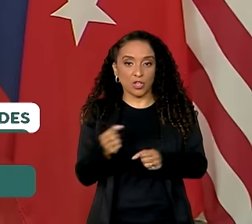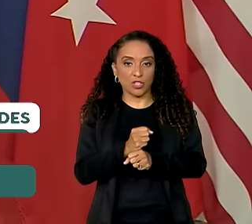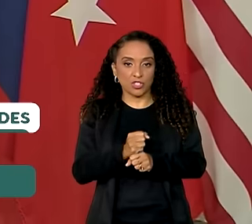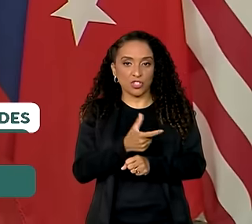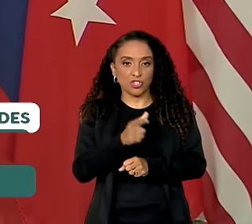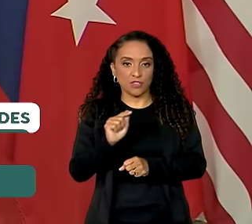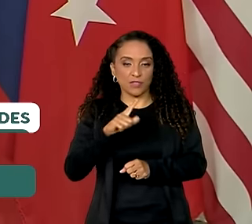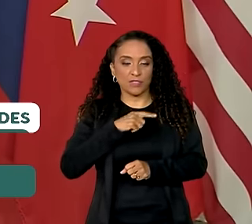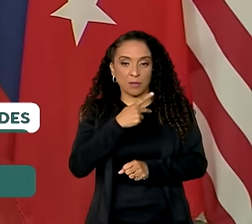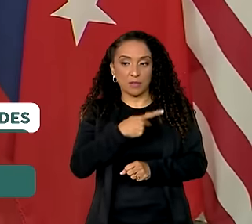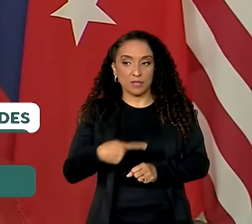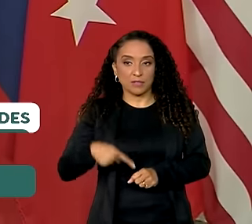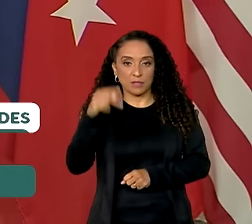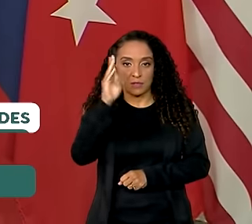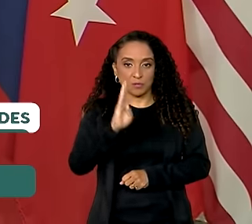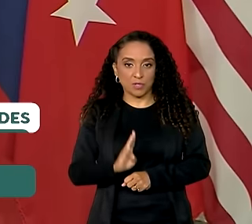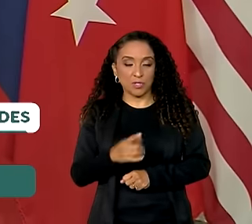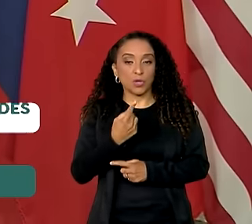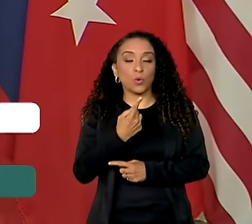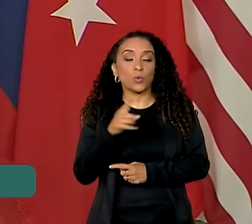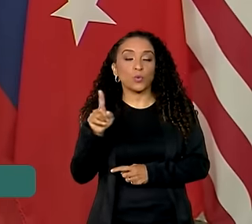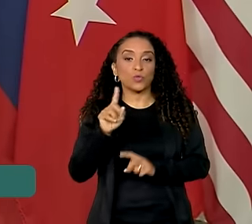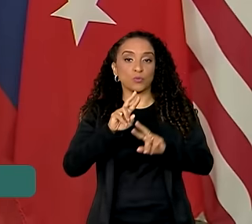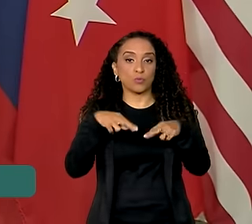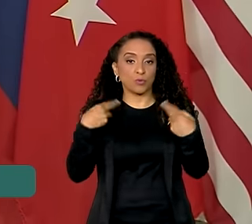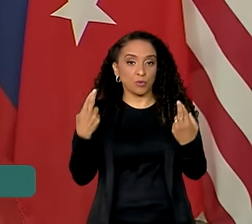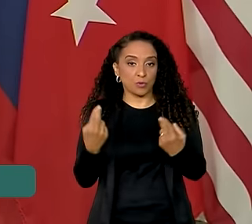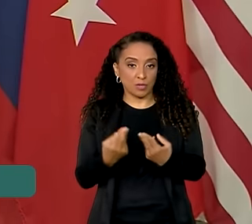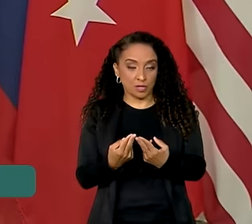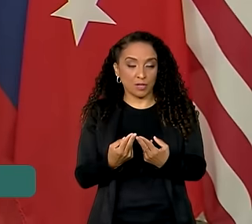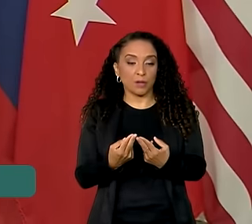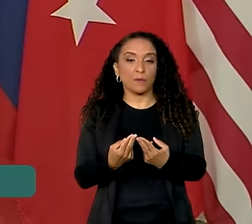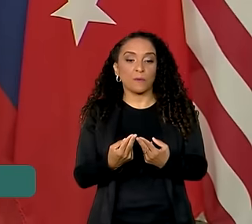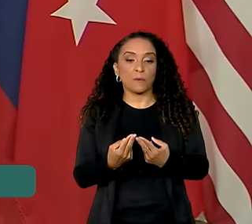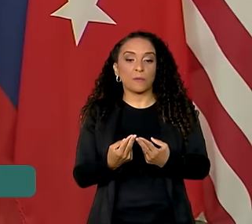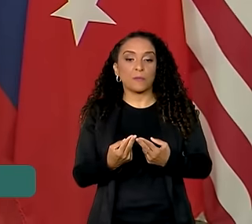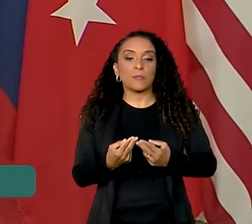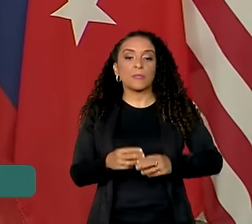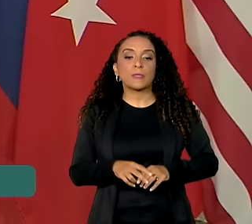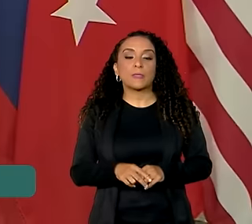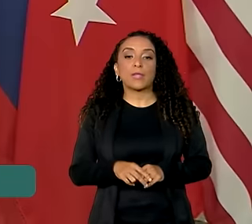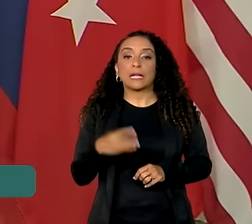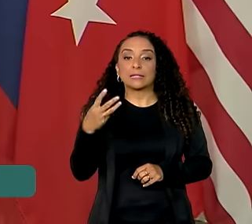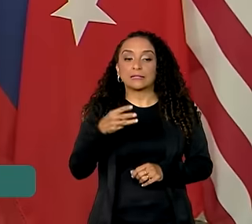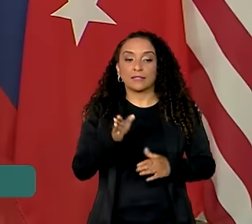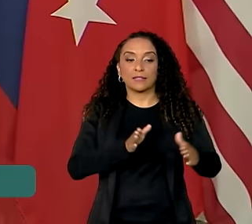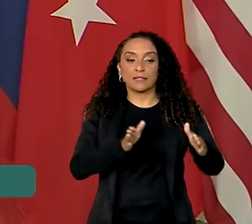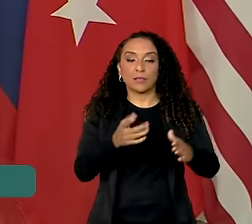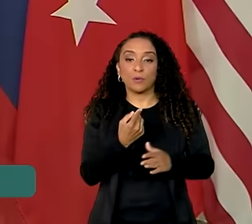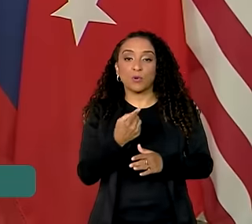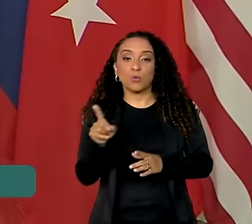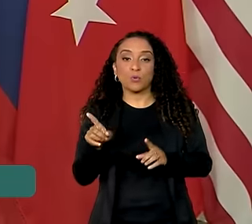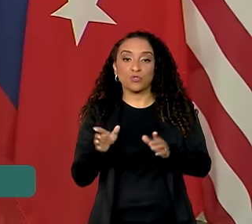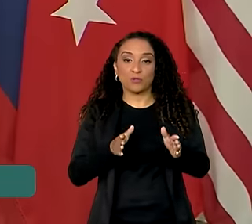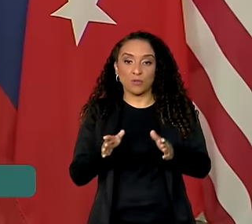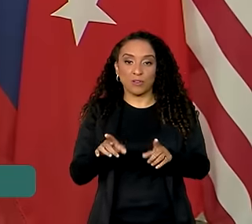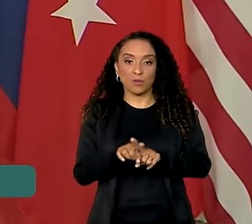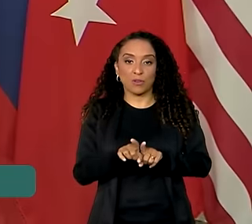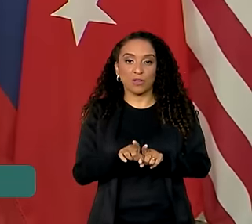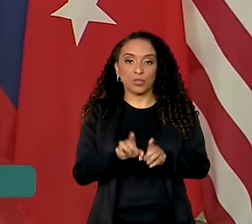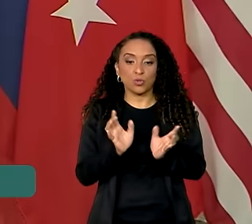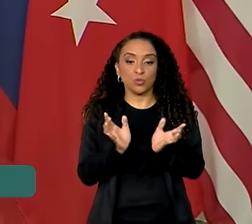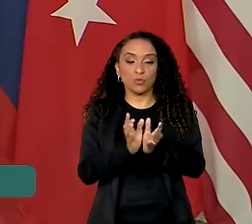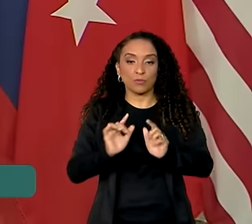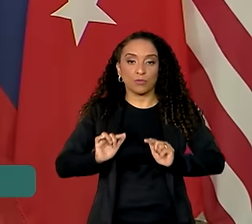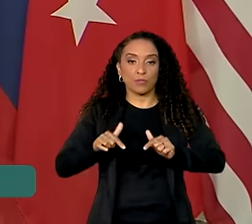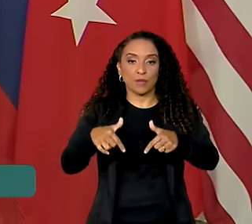tem a presidência do Brasil. Essa é a última reunião e a terceira etapa e última etapa do grupo